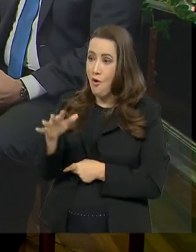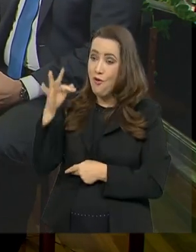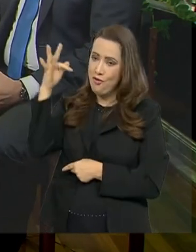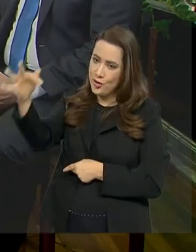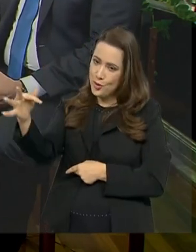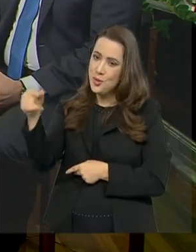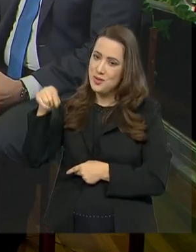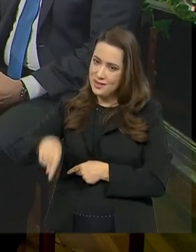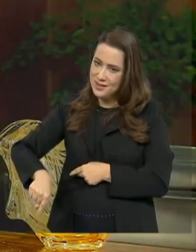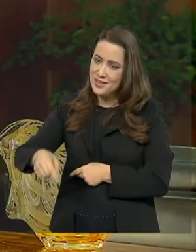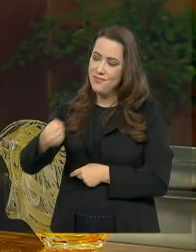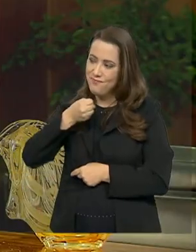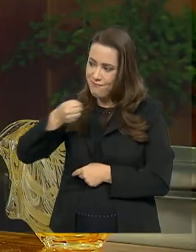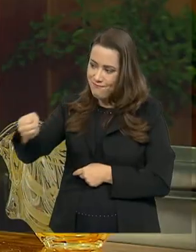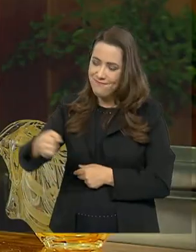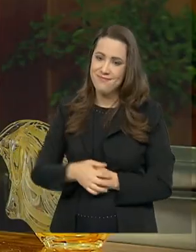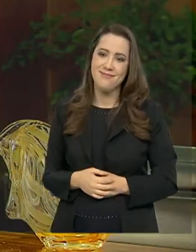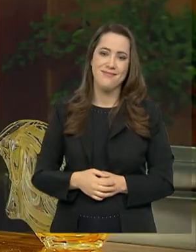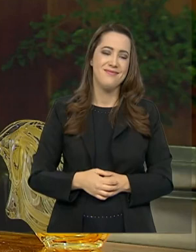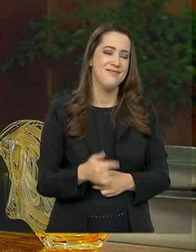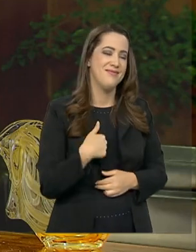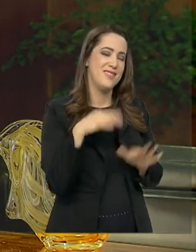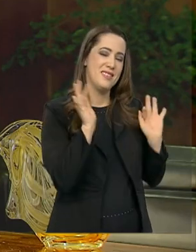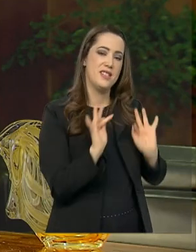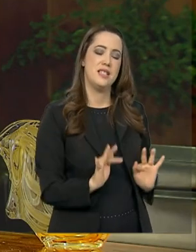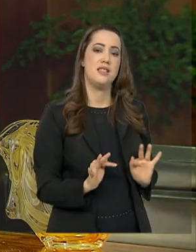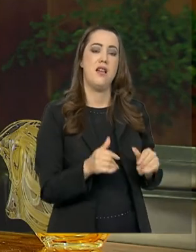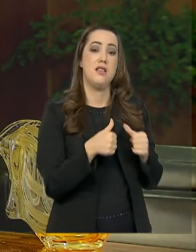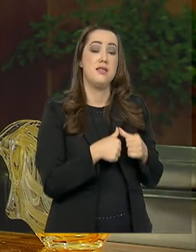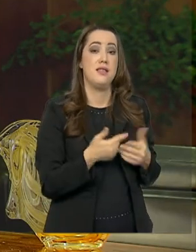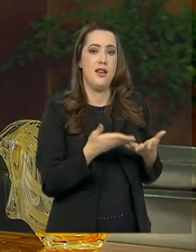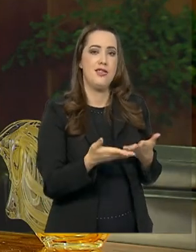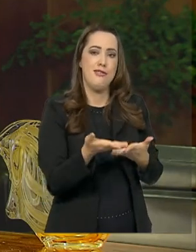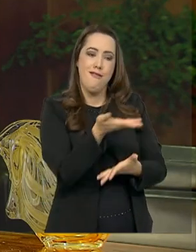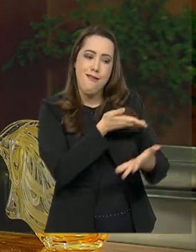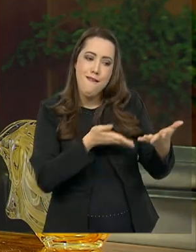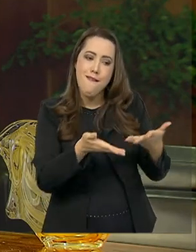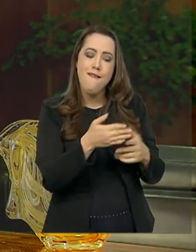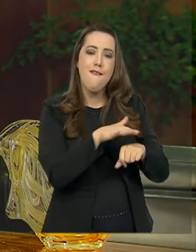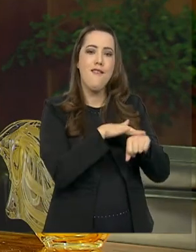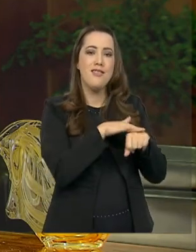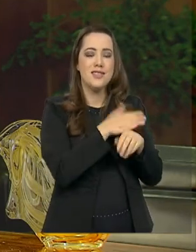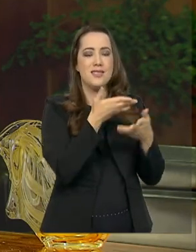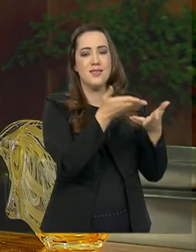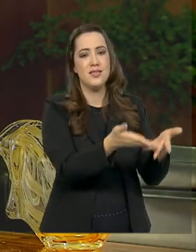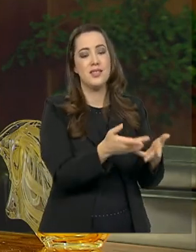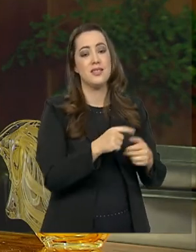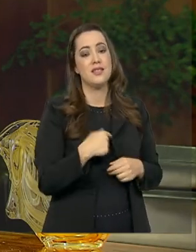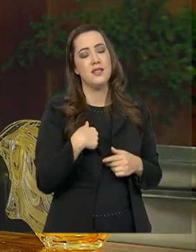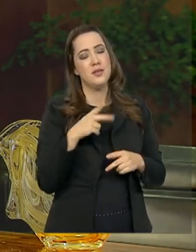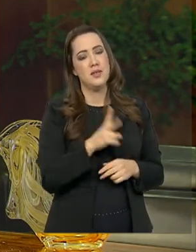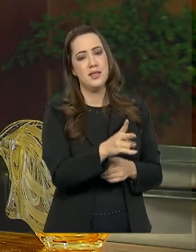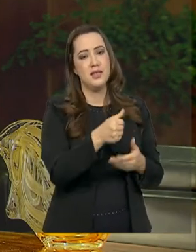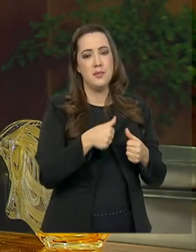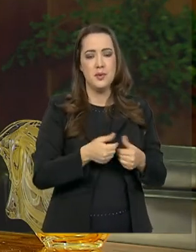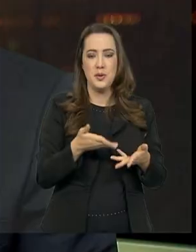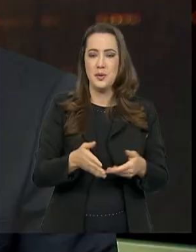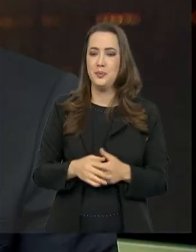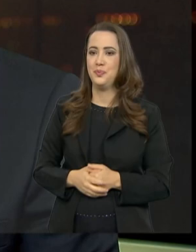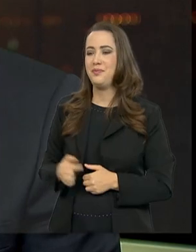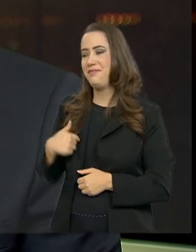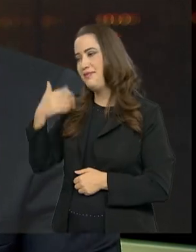numa próxima vez. A satisfação é poder bater um papo aqui com o Brasil em Pauta e fico à disposição. Muito obrigado.